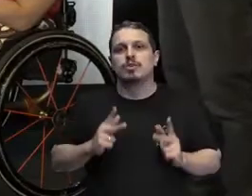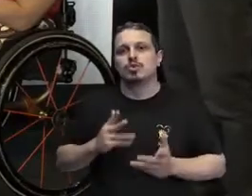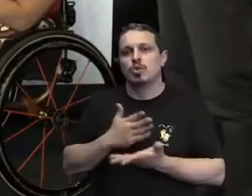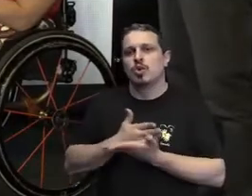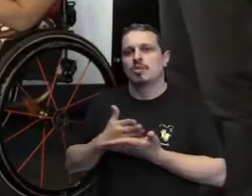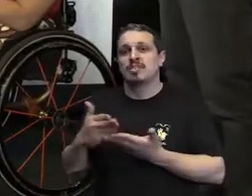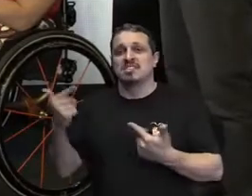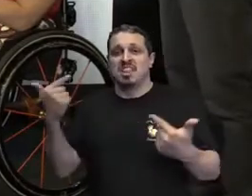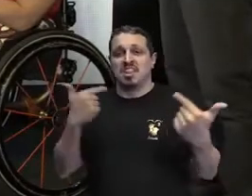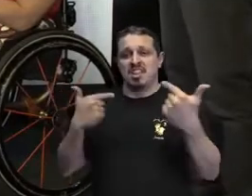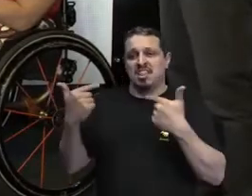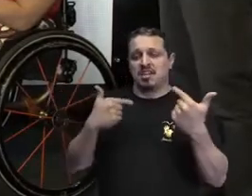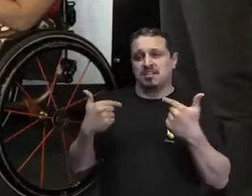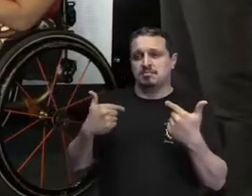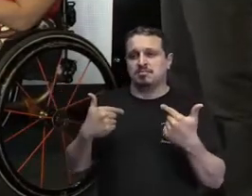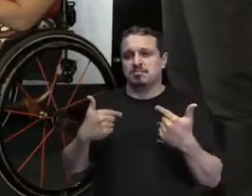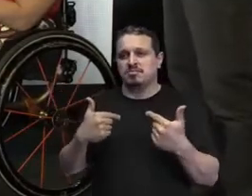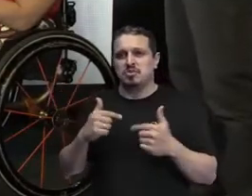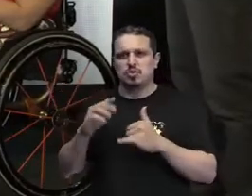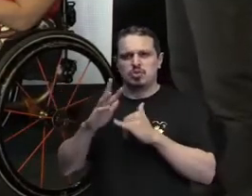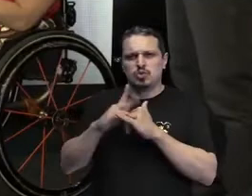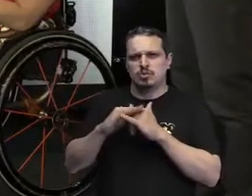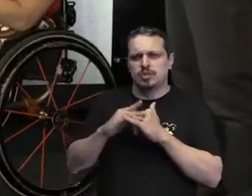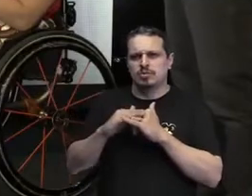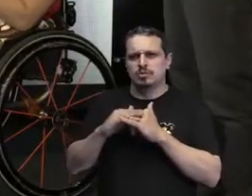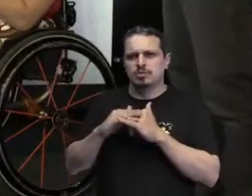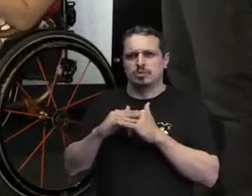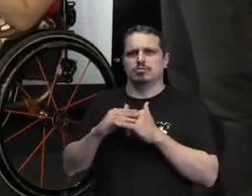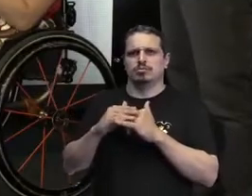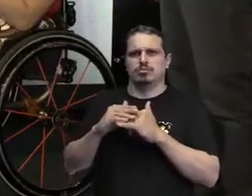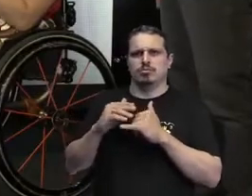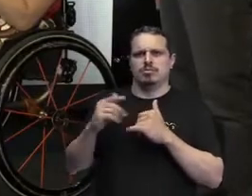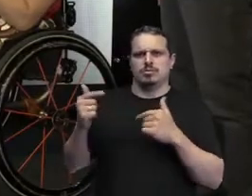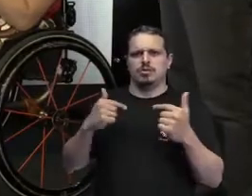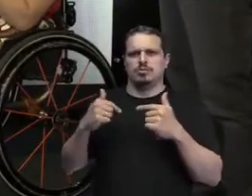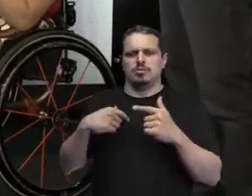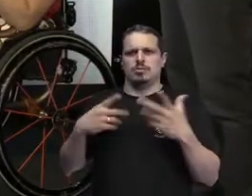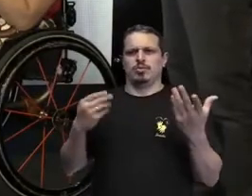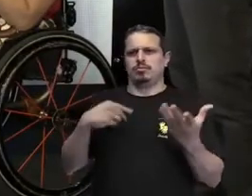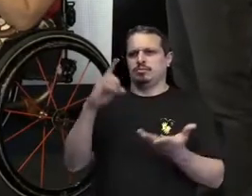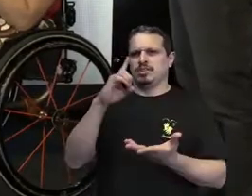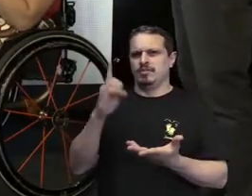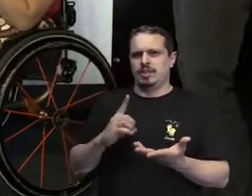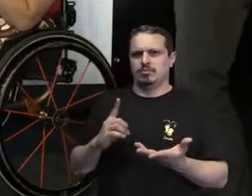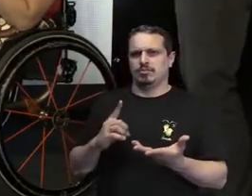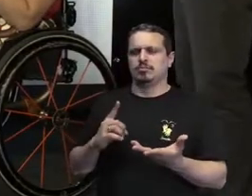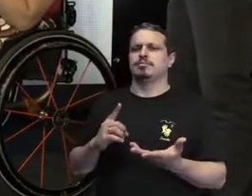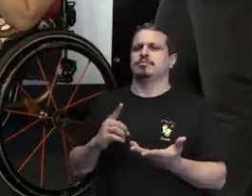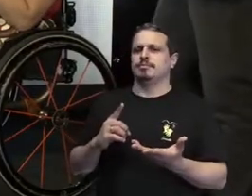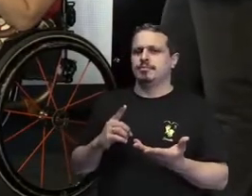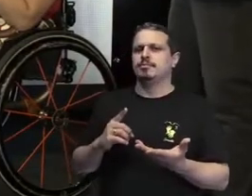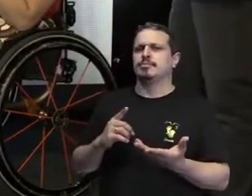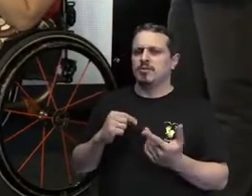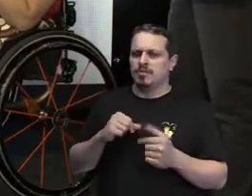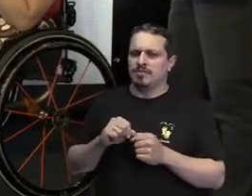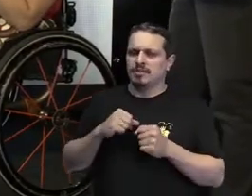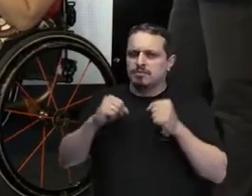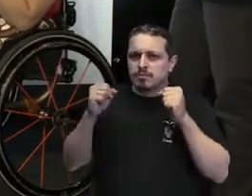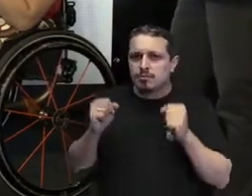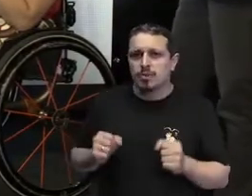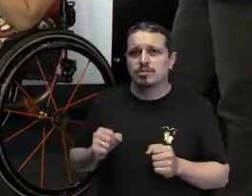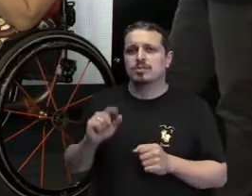sobre deficiência do Brasil. Eu também liguei pra outras redes, né, no Instagram você pode me encontrar como Mariana Torquato.